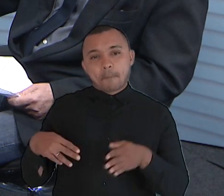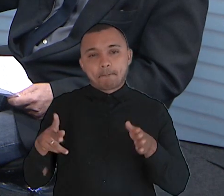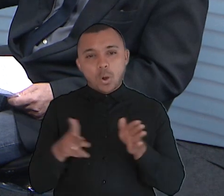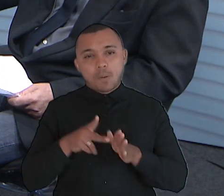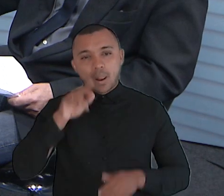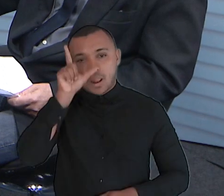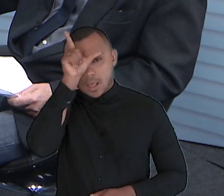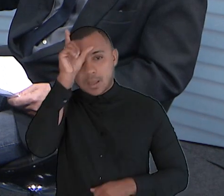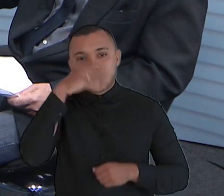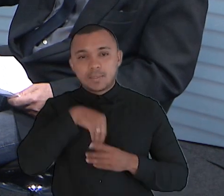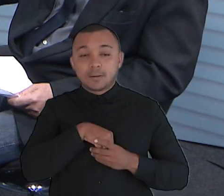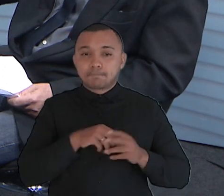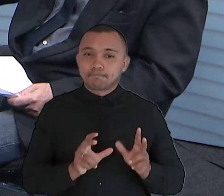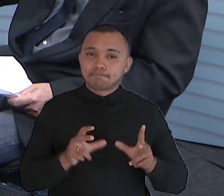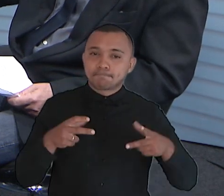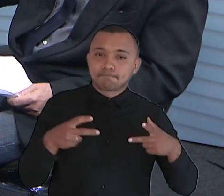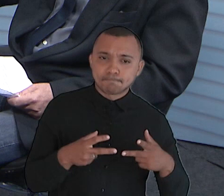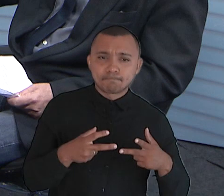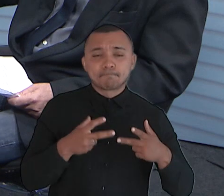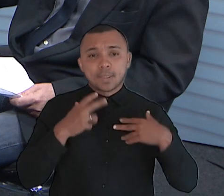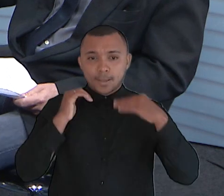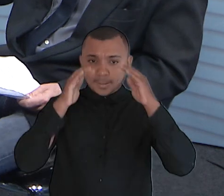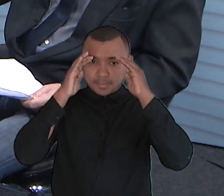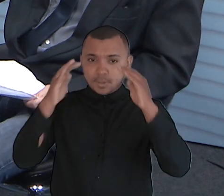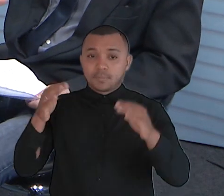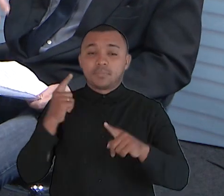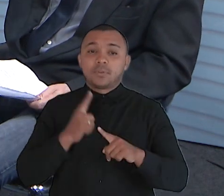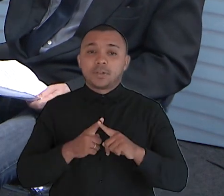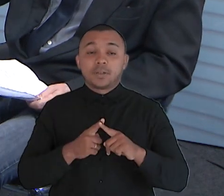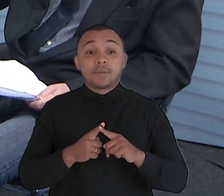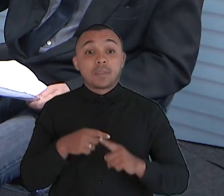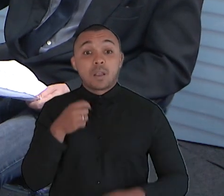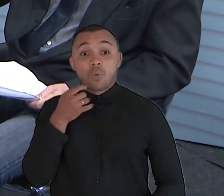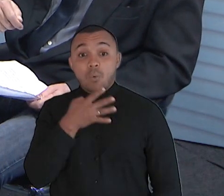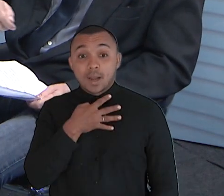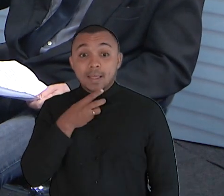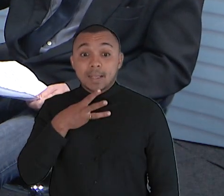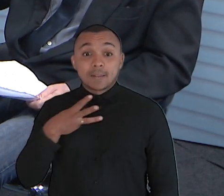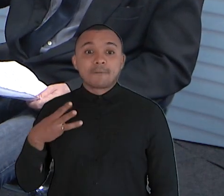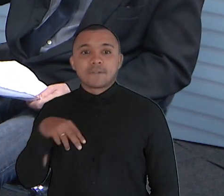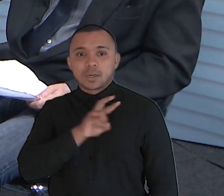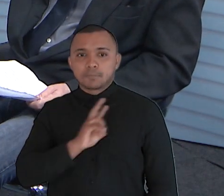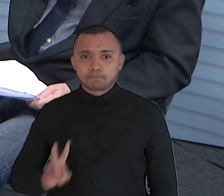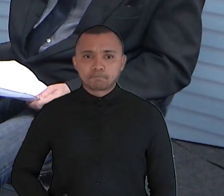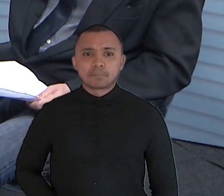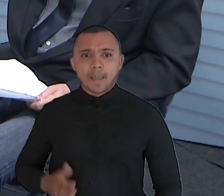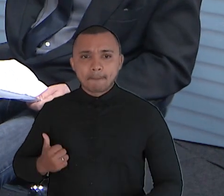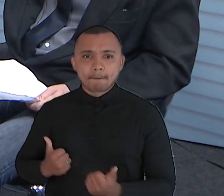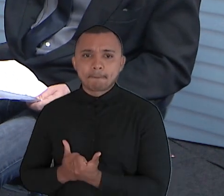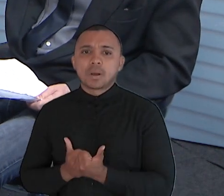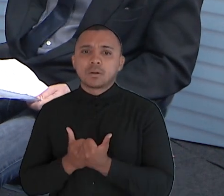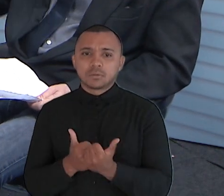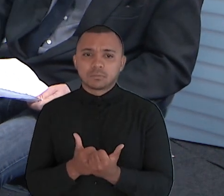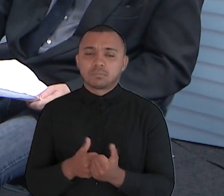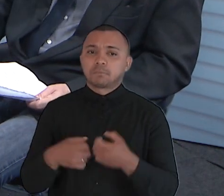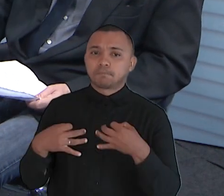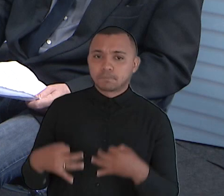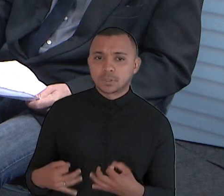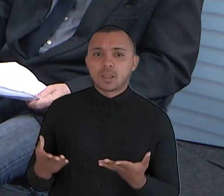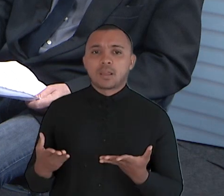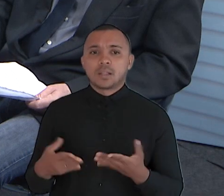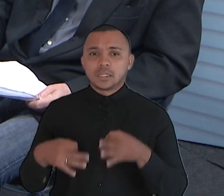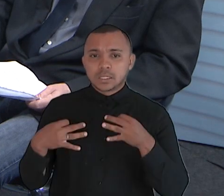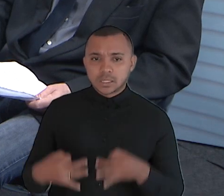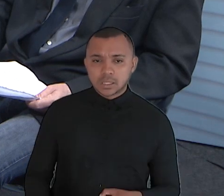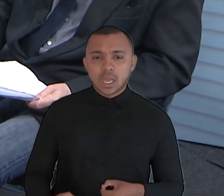prefeitura na Câmara amealhou esse respeito porque não é brincadeira os 40 vereadores subscreveram Danilo Lopes. E é justo que o